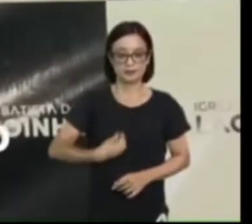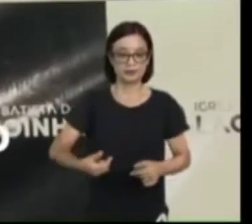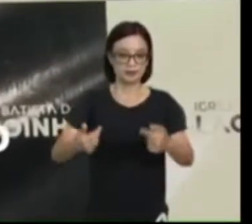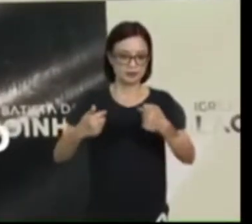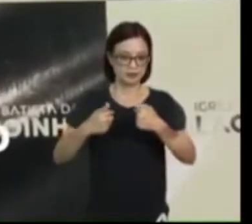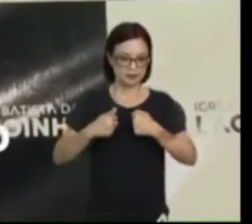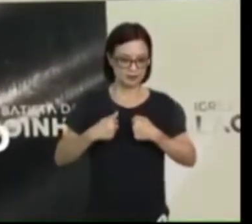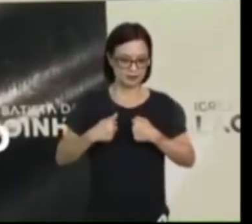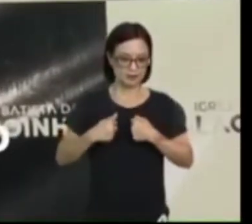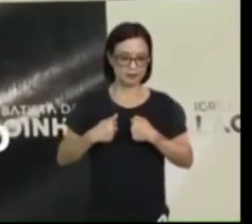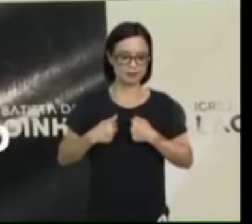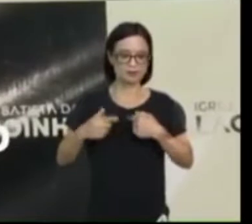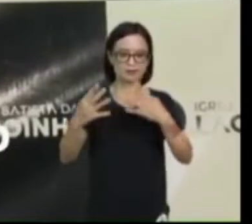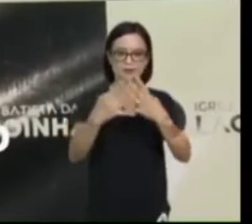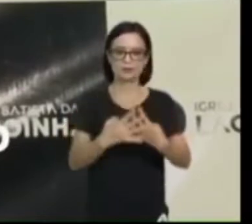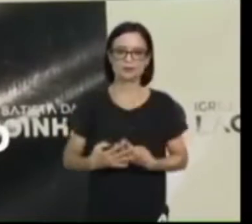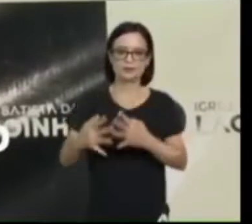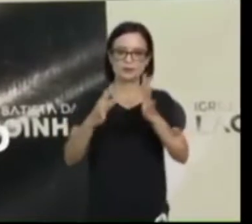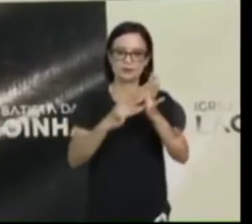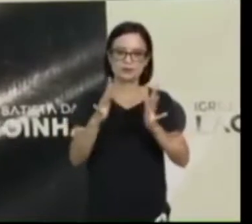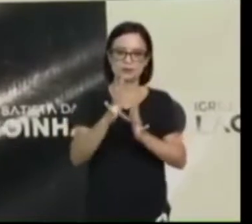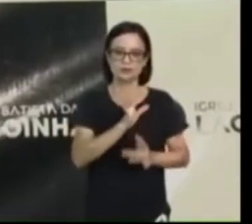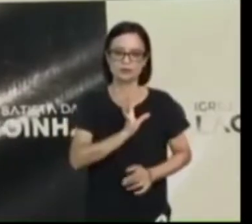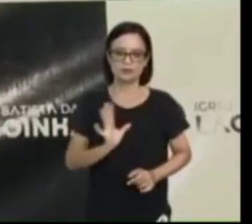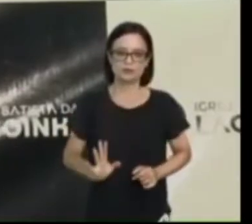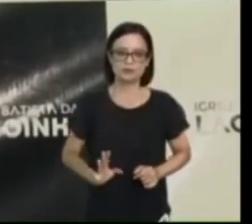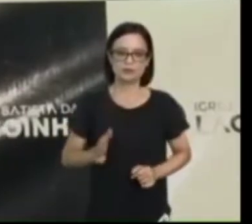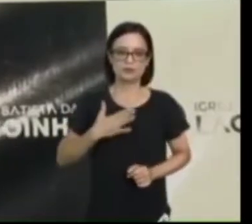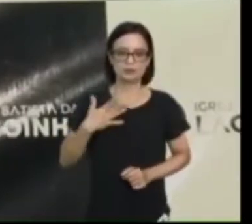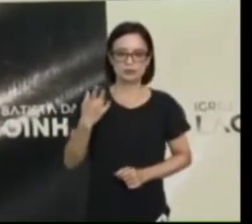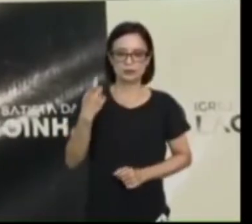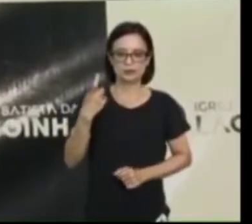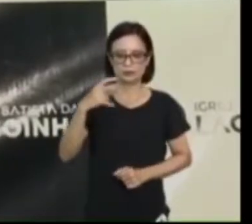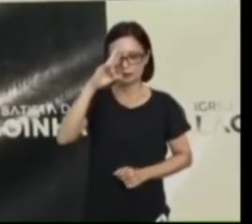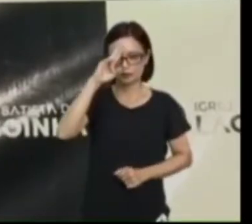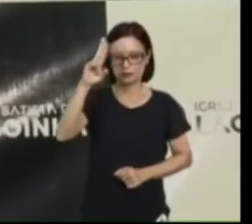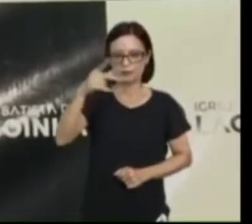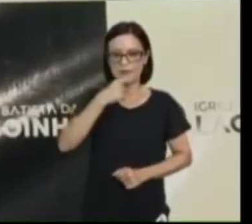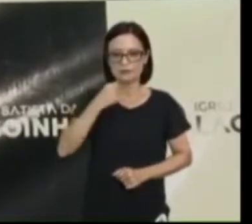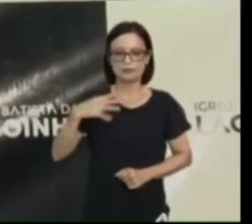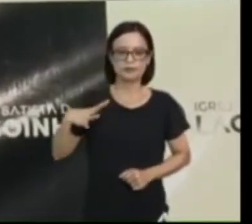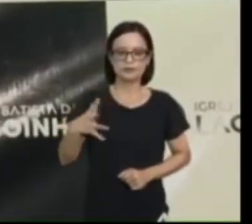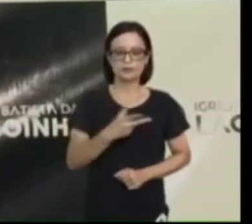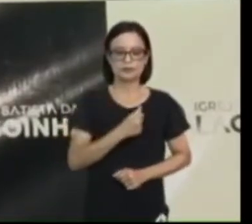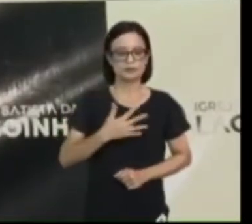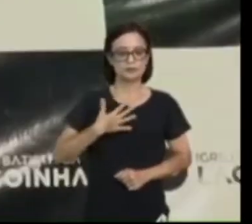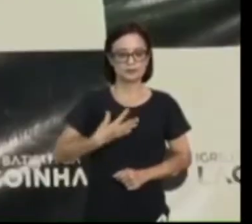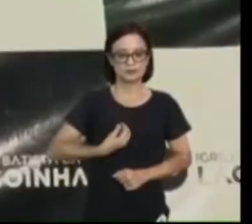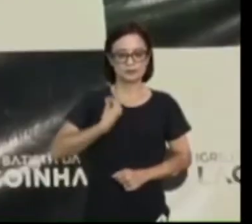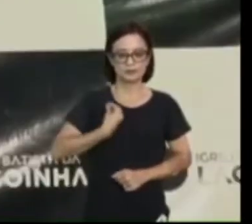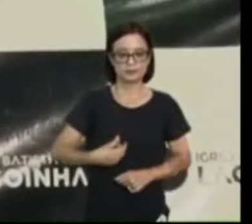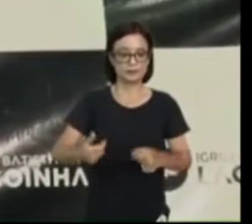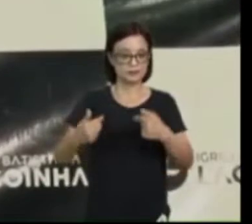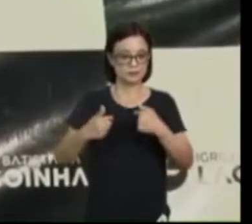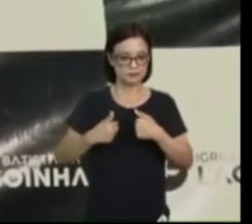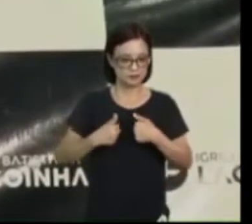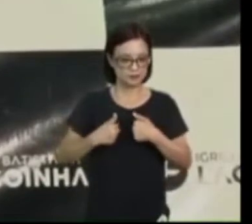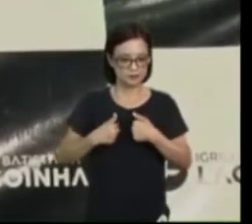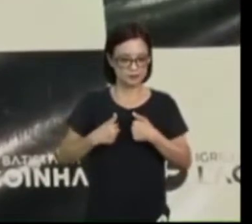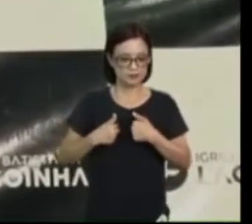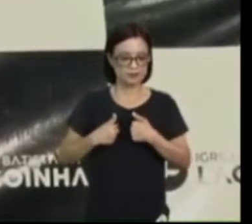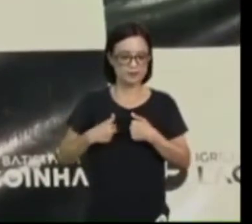Raimundo Jesus, confesso Jesus Cristo como o único e suficiente Senhor e Salvador da minha vida Eu,